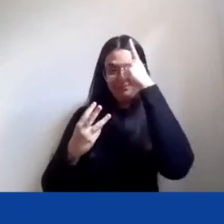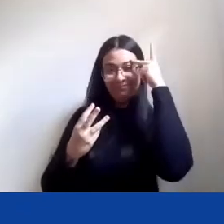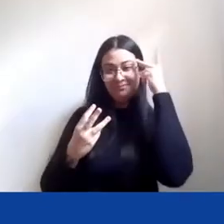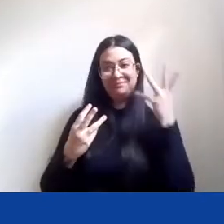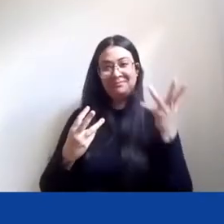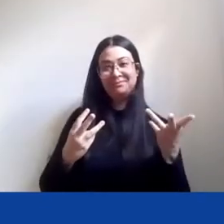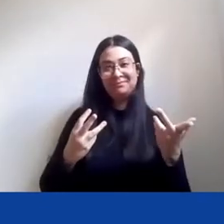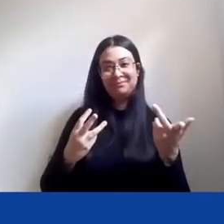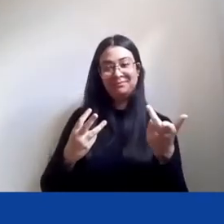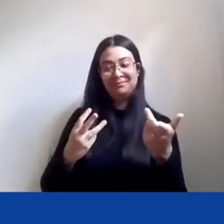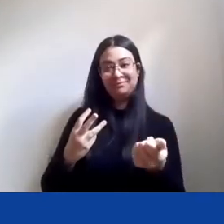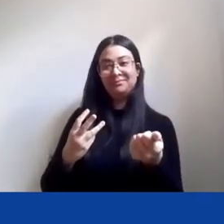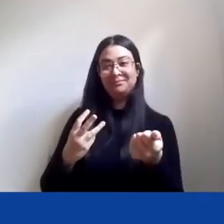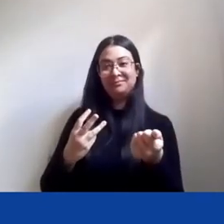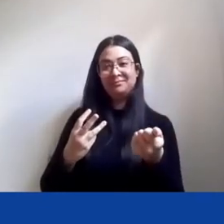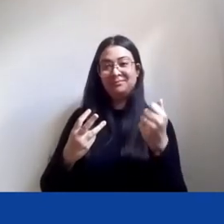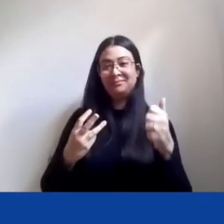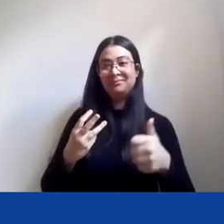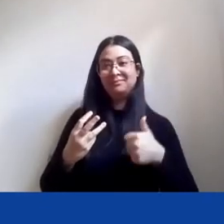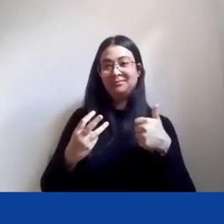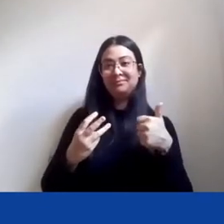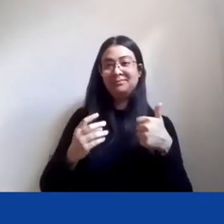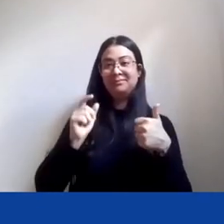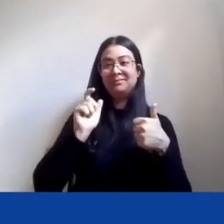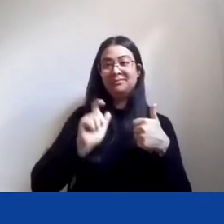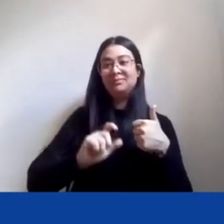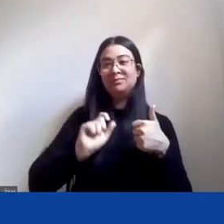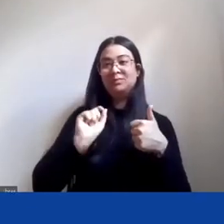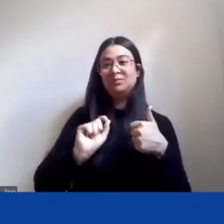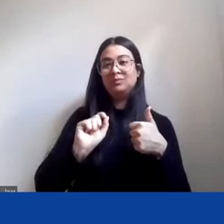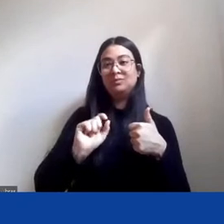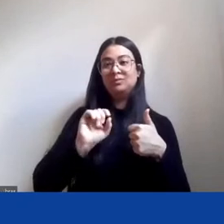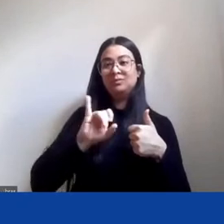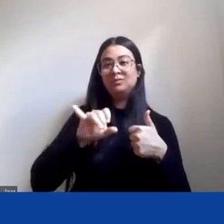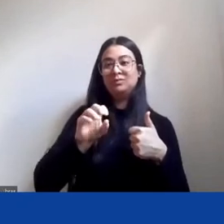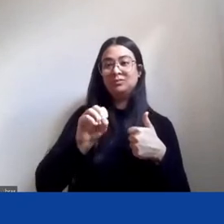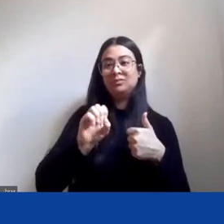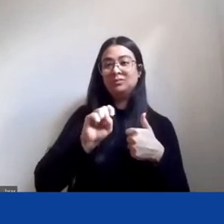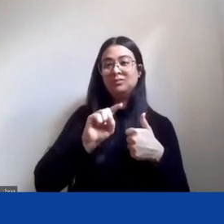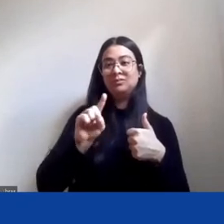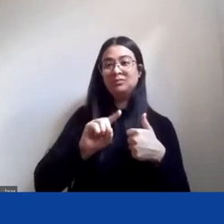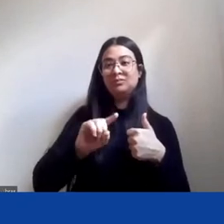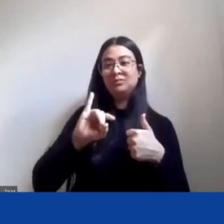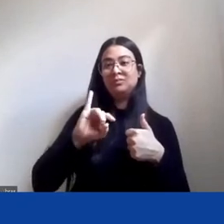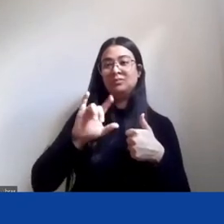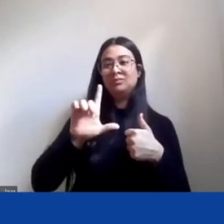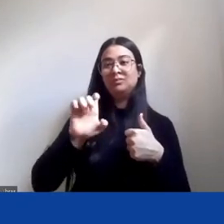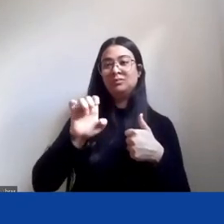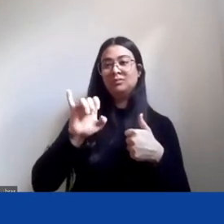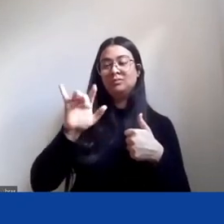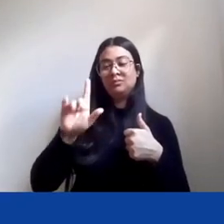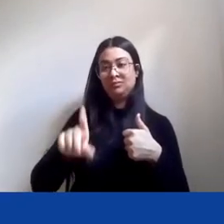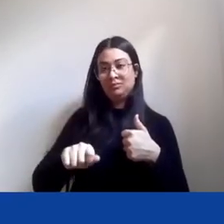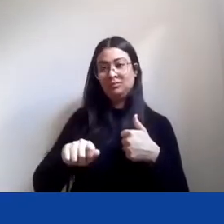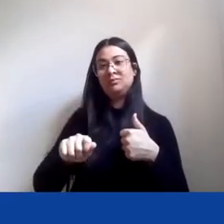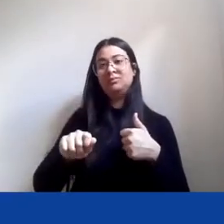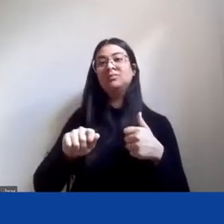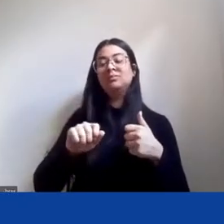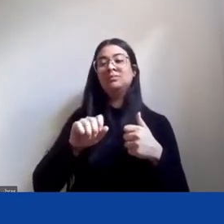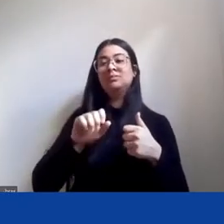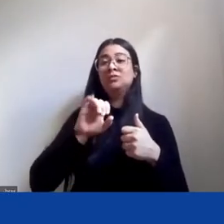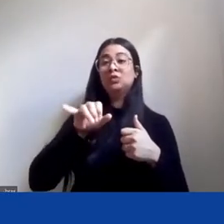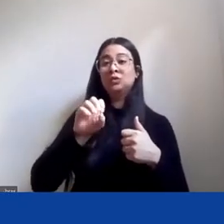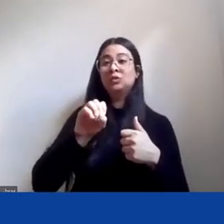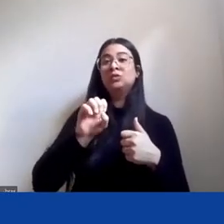A primeira é a Josileia Danisa Kaidank. Ela é indígena, antropóloga, membro da